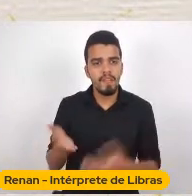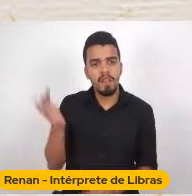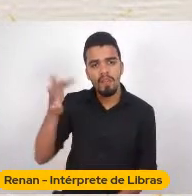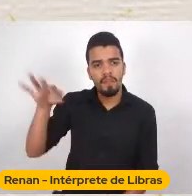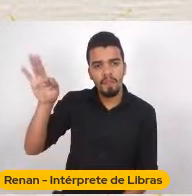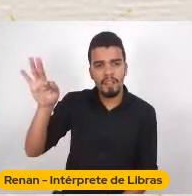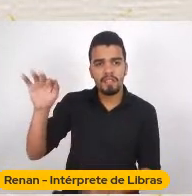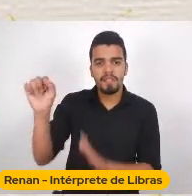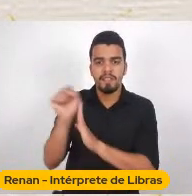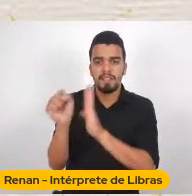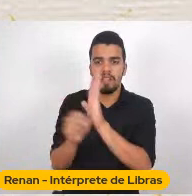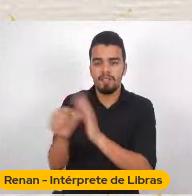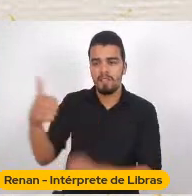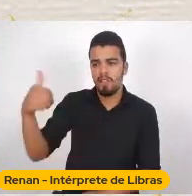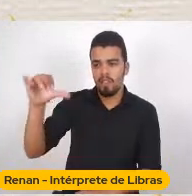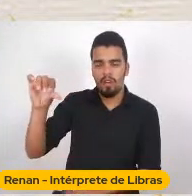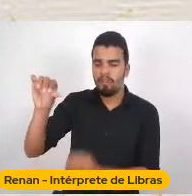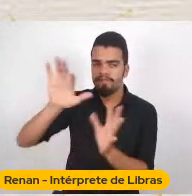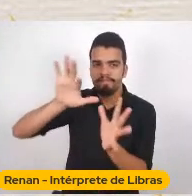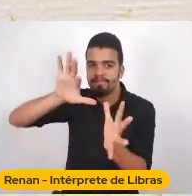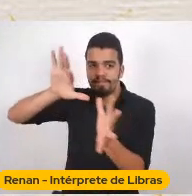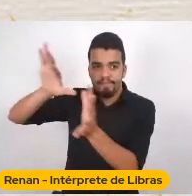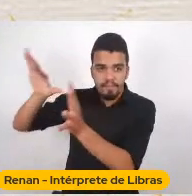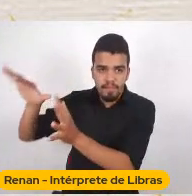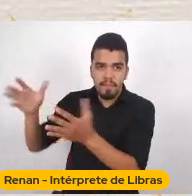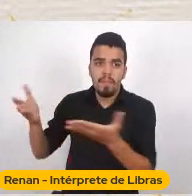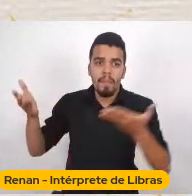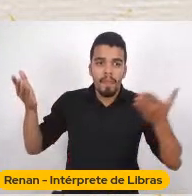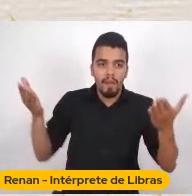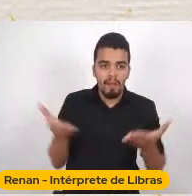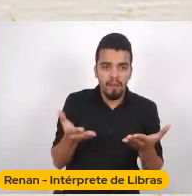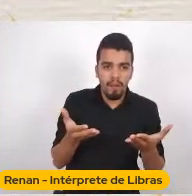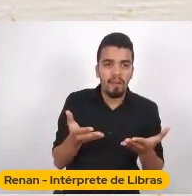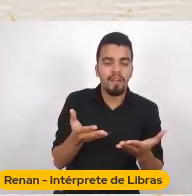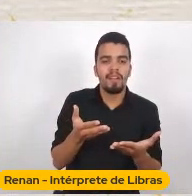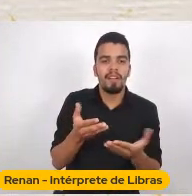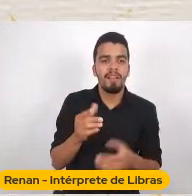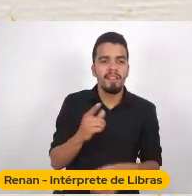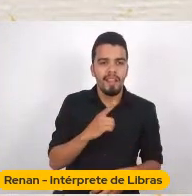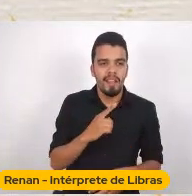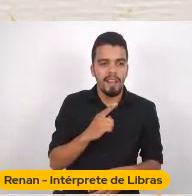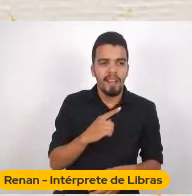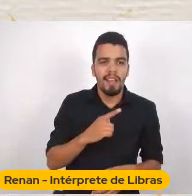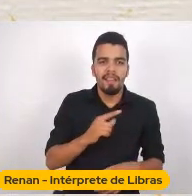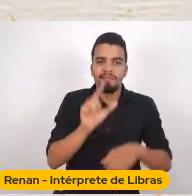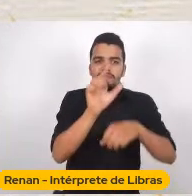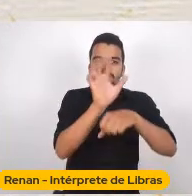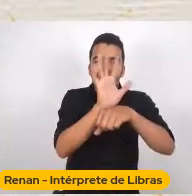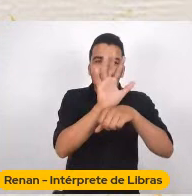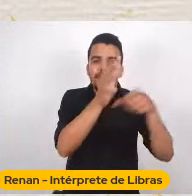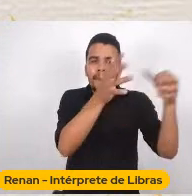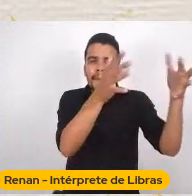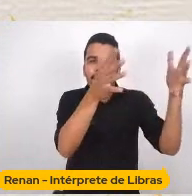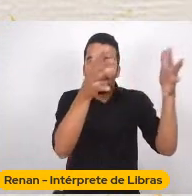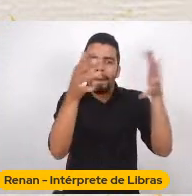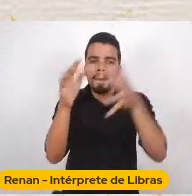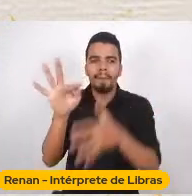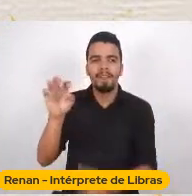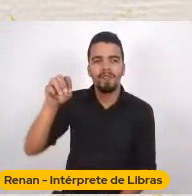E chegue Até Tom e Gerri Pica-pau E perna longa Por favor Não